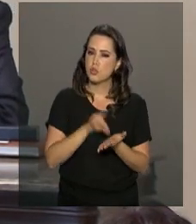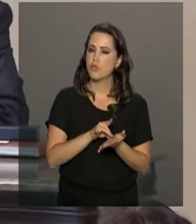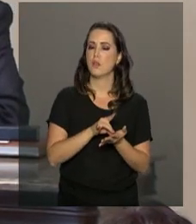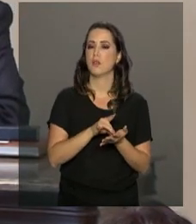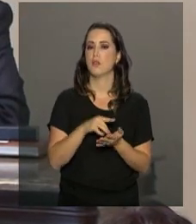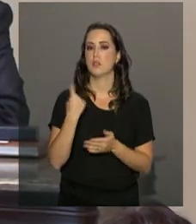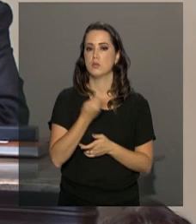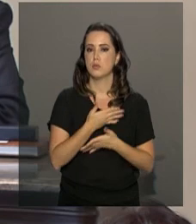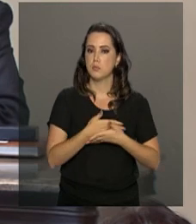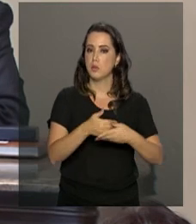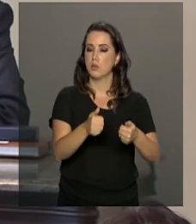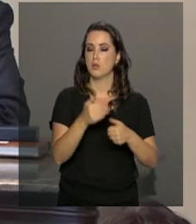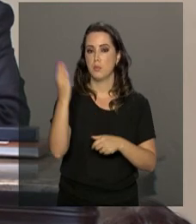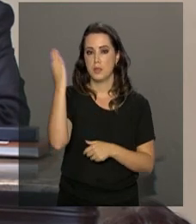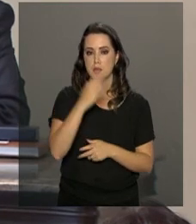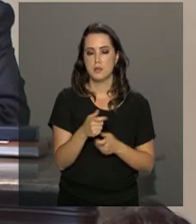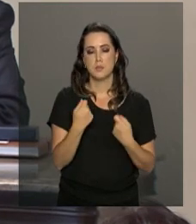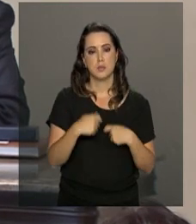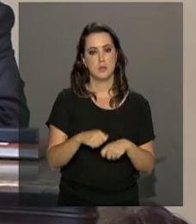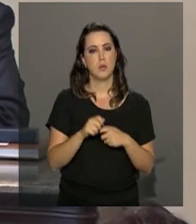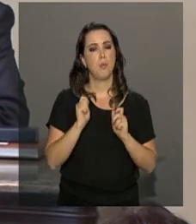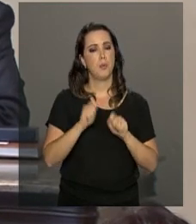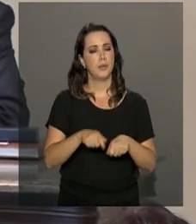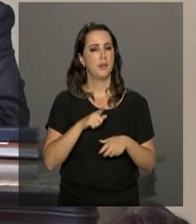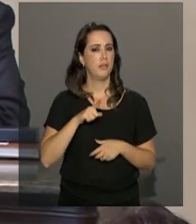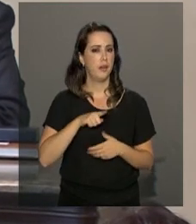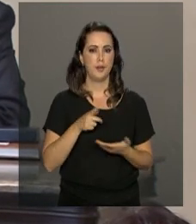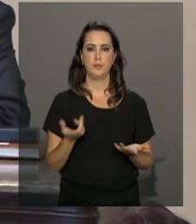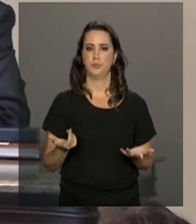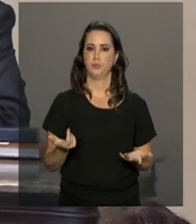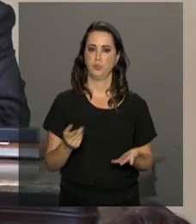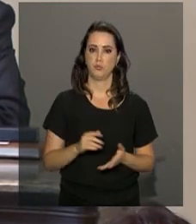de destaque que o Brasil merece pelas suas potencialidades.